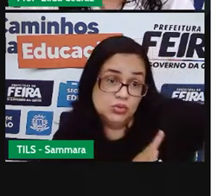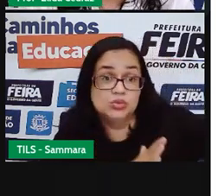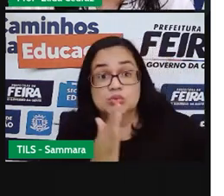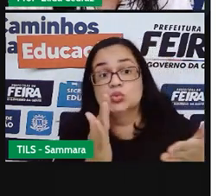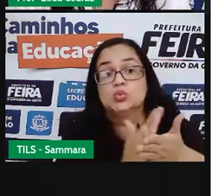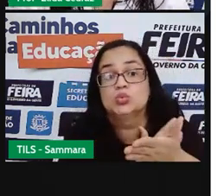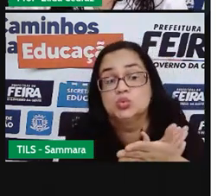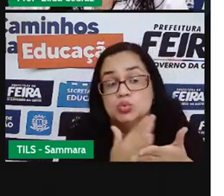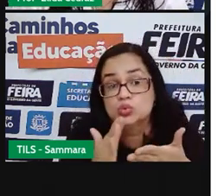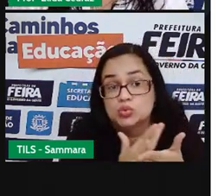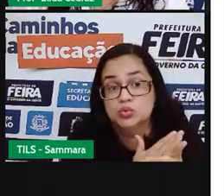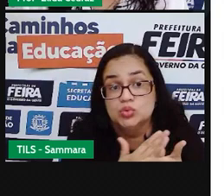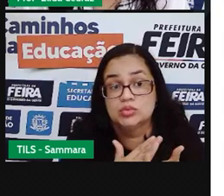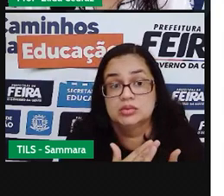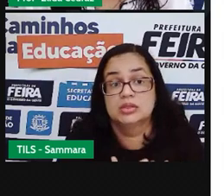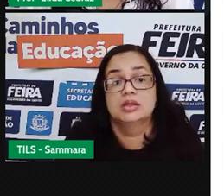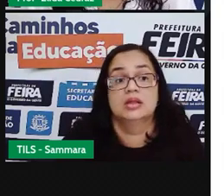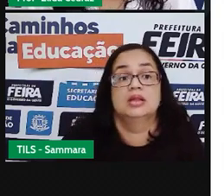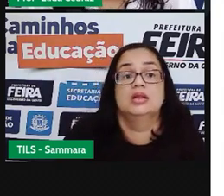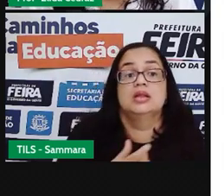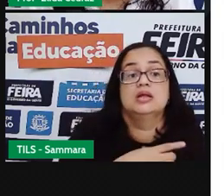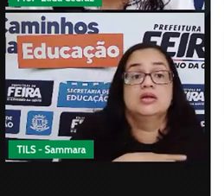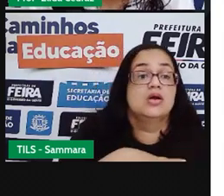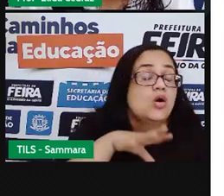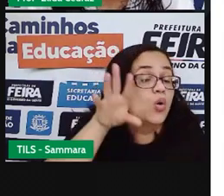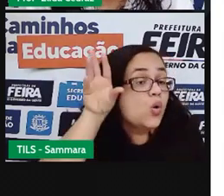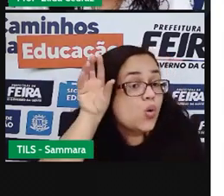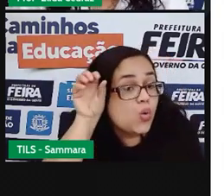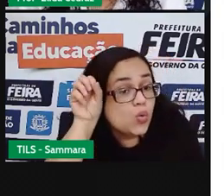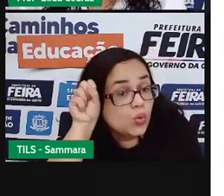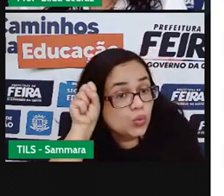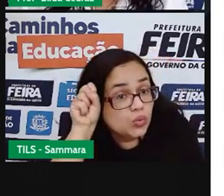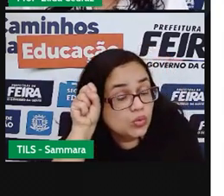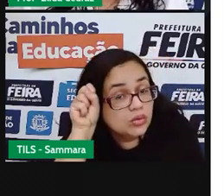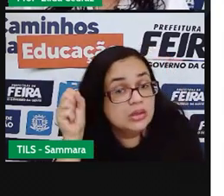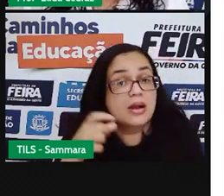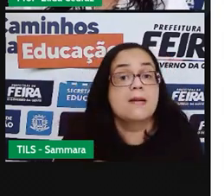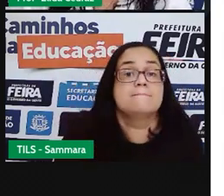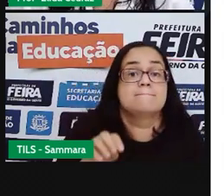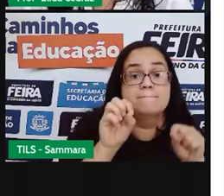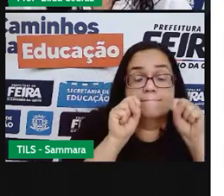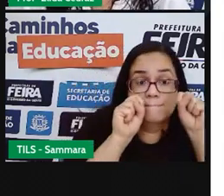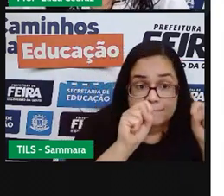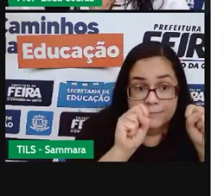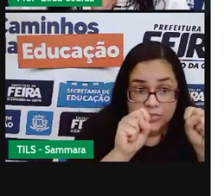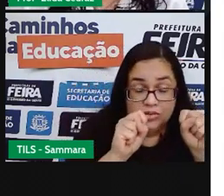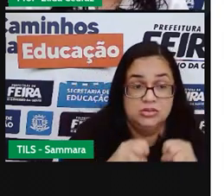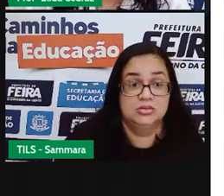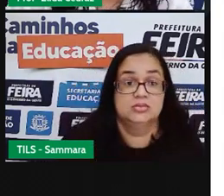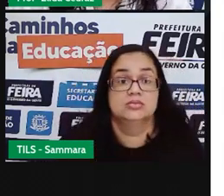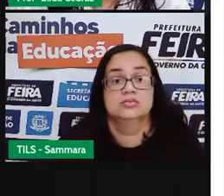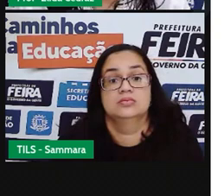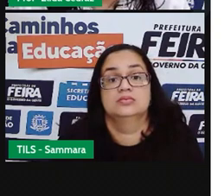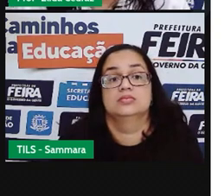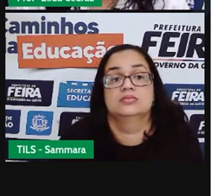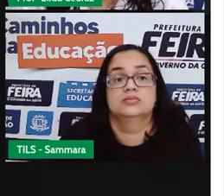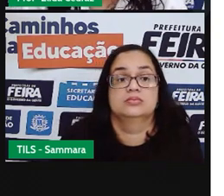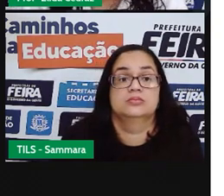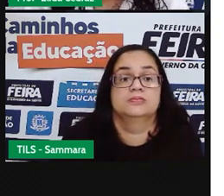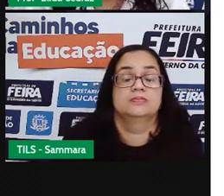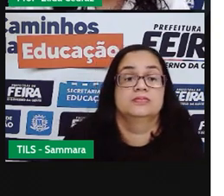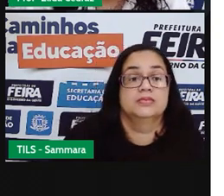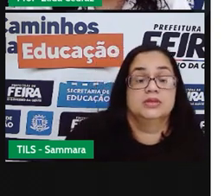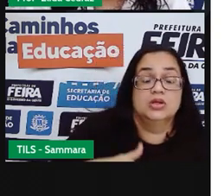entidades fossem lá para serem ouvidas e para que pudessem fazer algo.